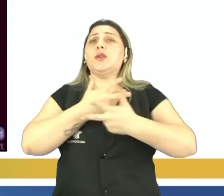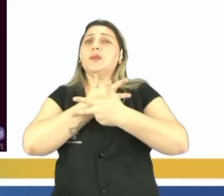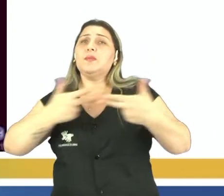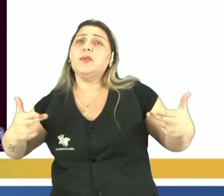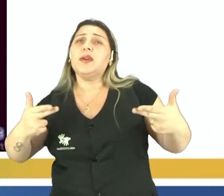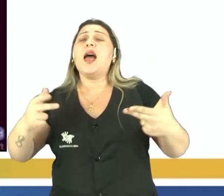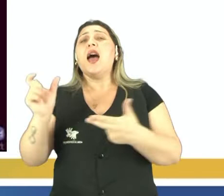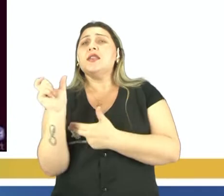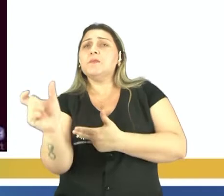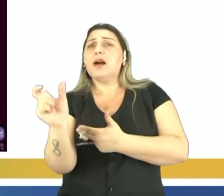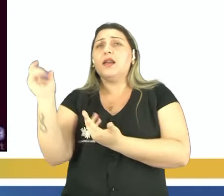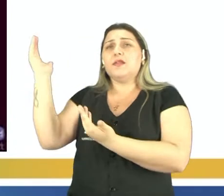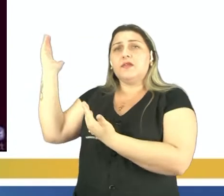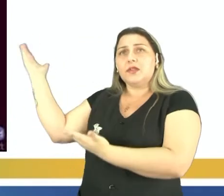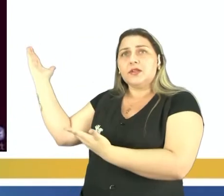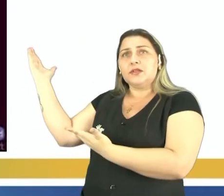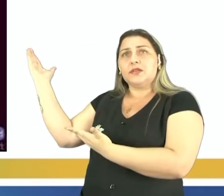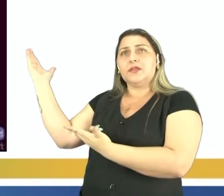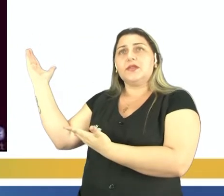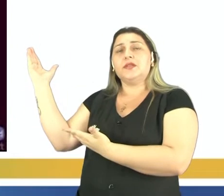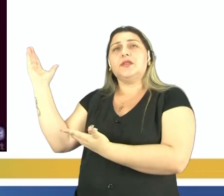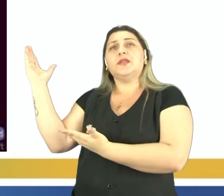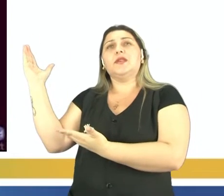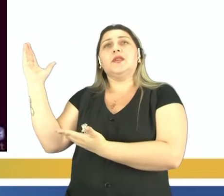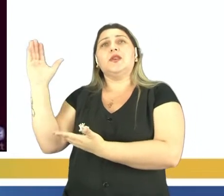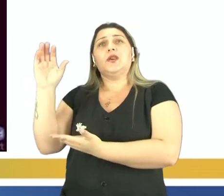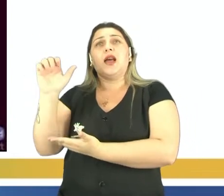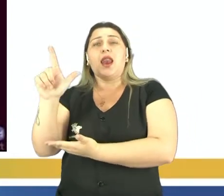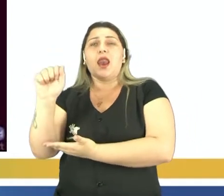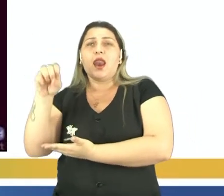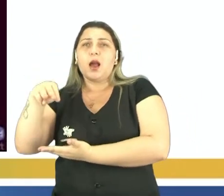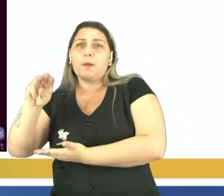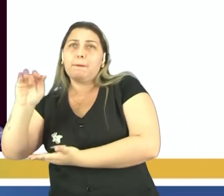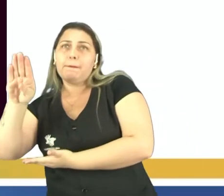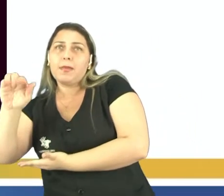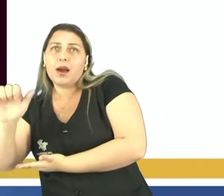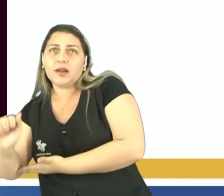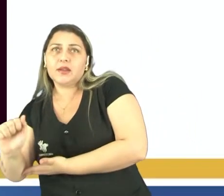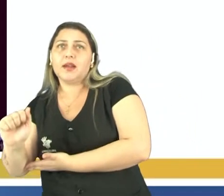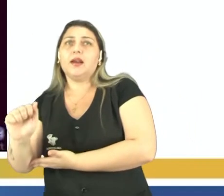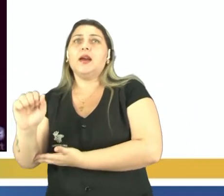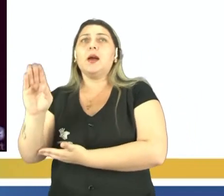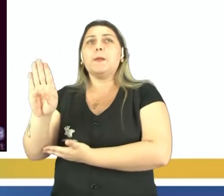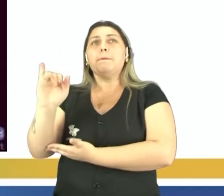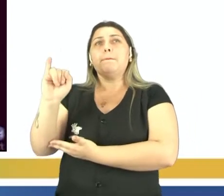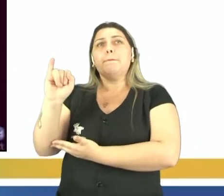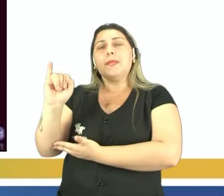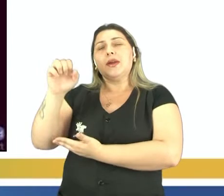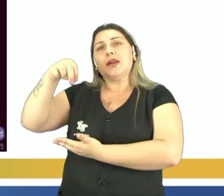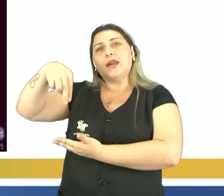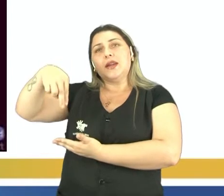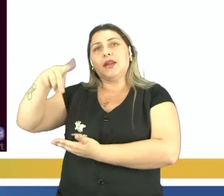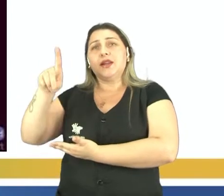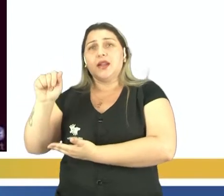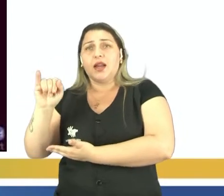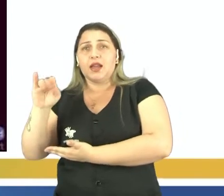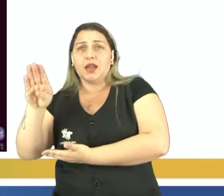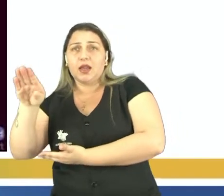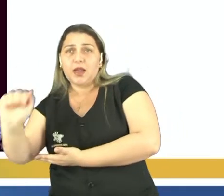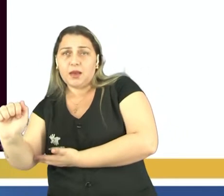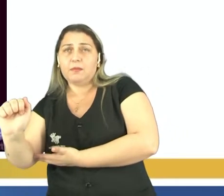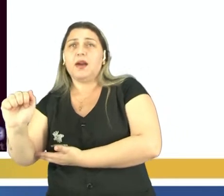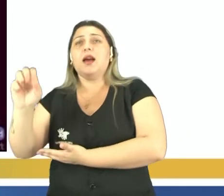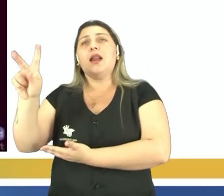cafundó, sova, caxinga, machixe, pindaíba, matuto, bunda,